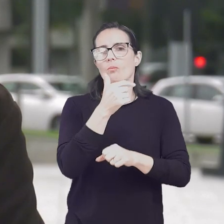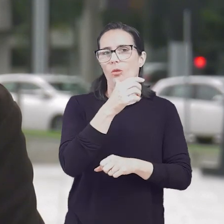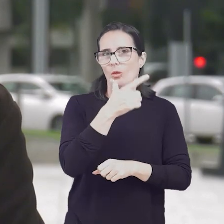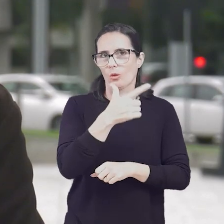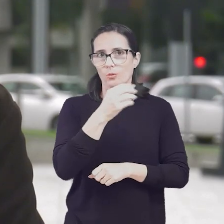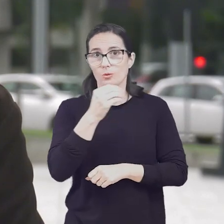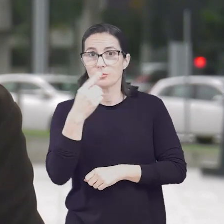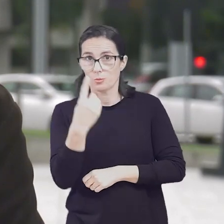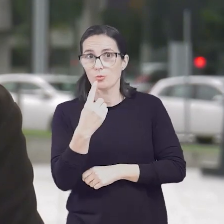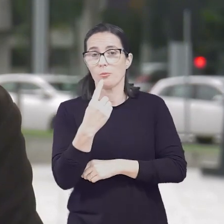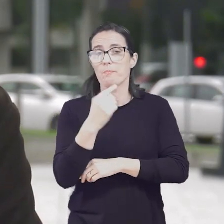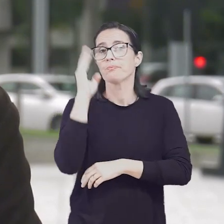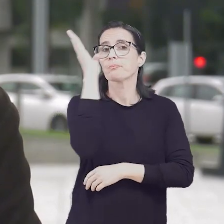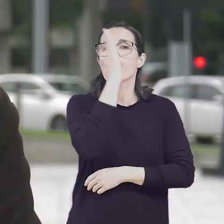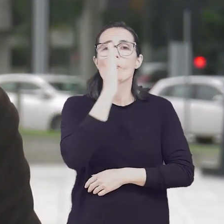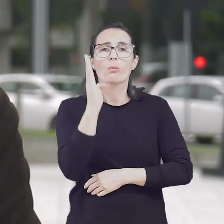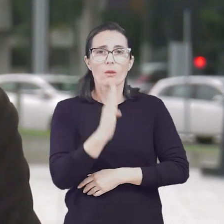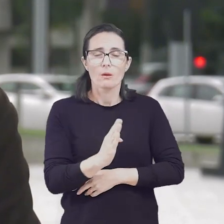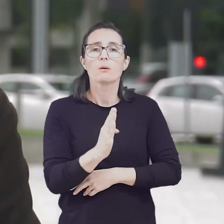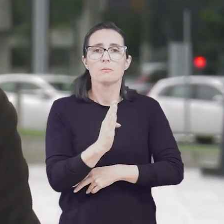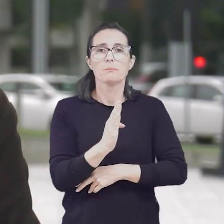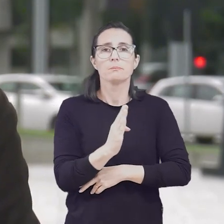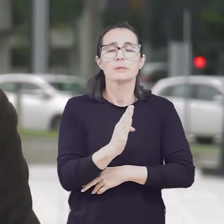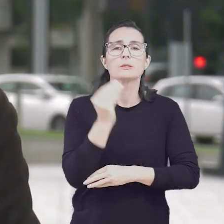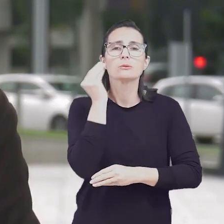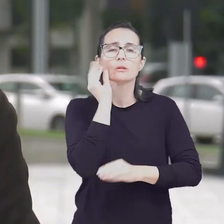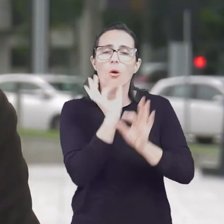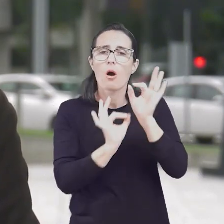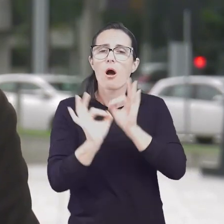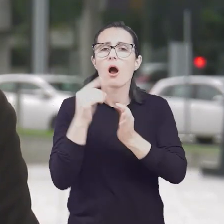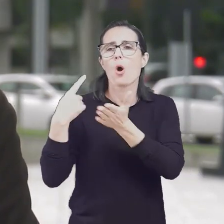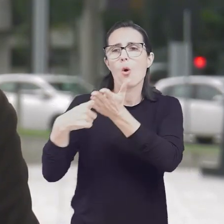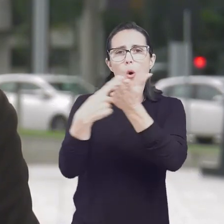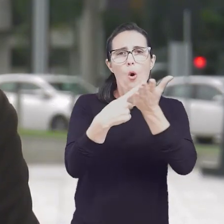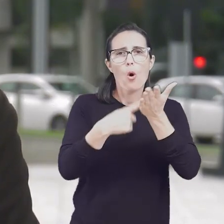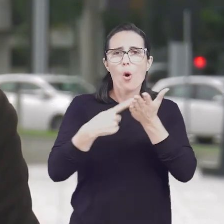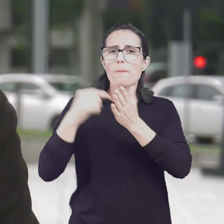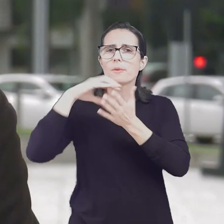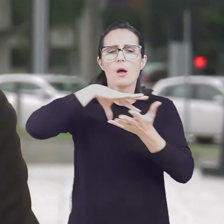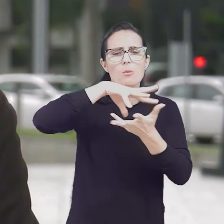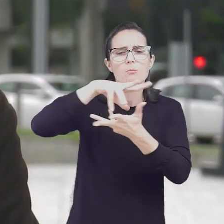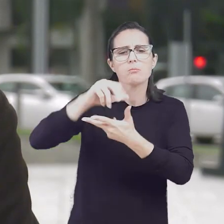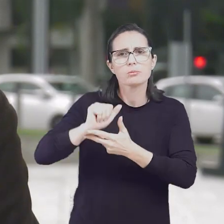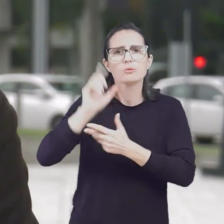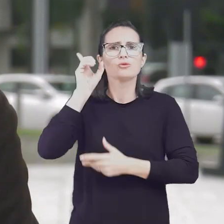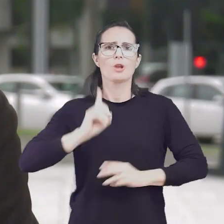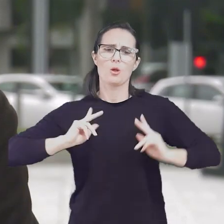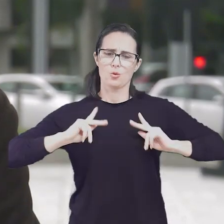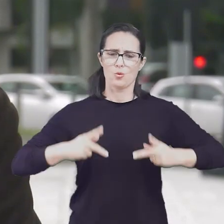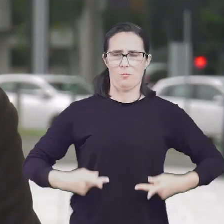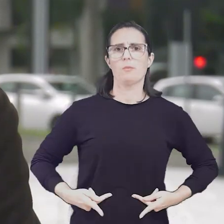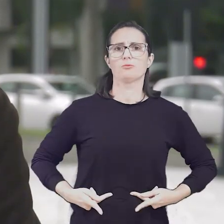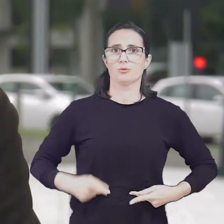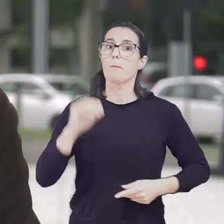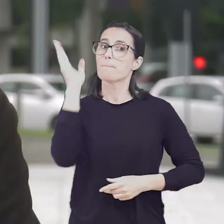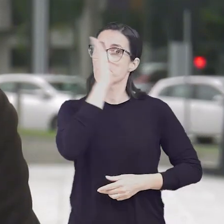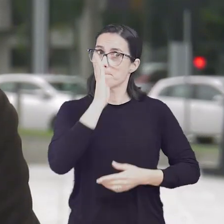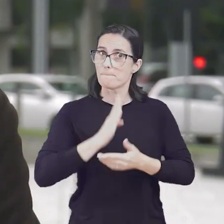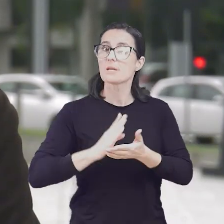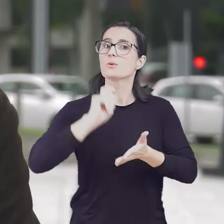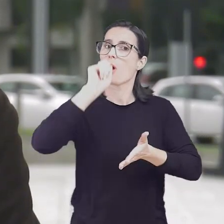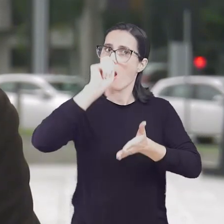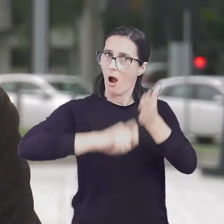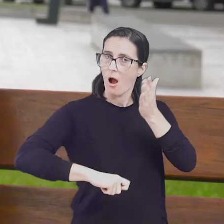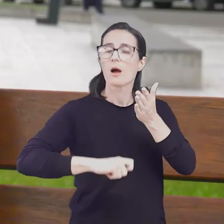atuação do Estado brasileiro foi considerada violadora de tratados internacionais sobre direitos humanos assinados